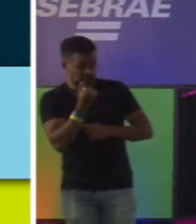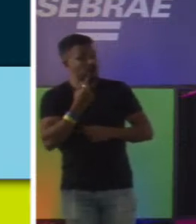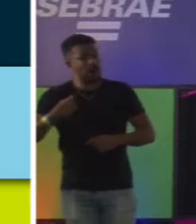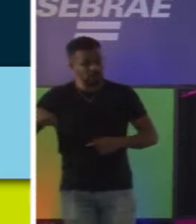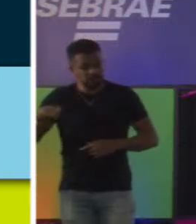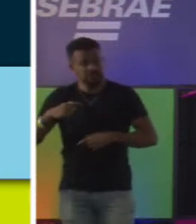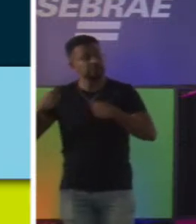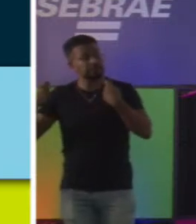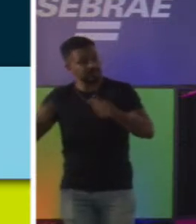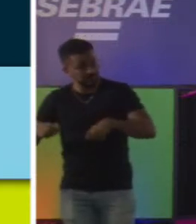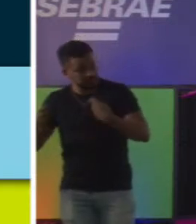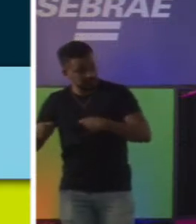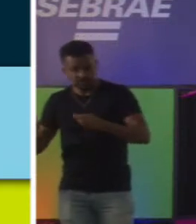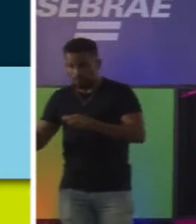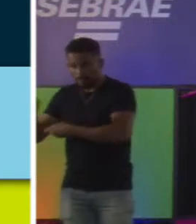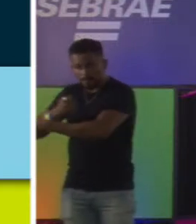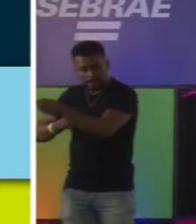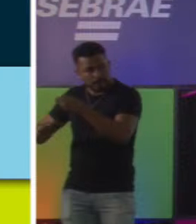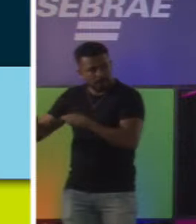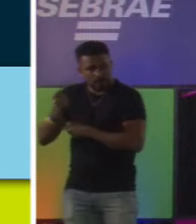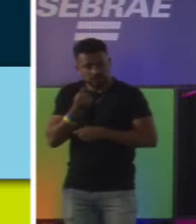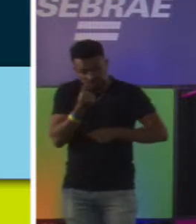gente precisa para tocar as coisas aqui? Então,